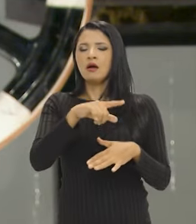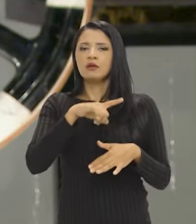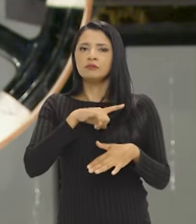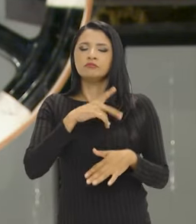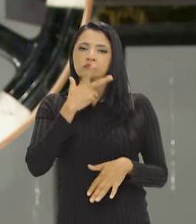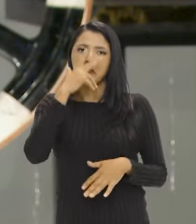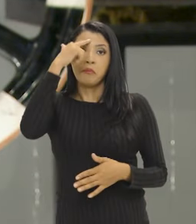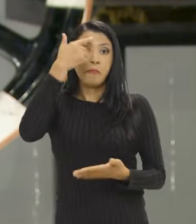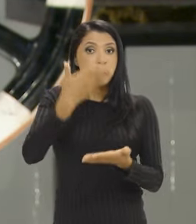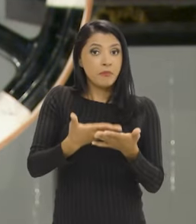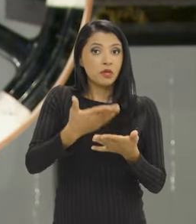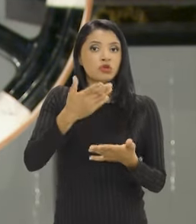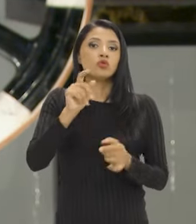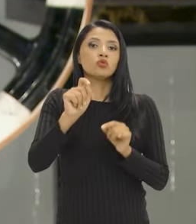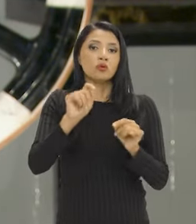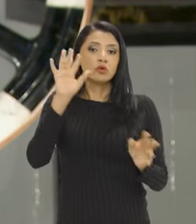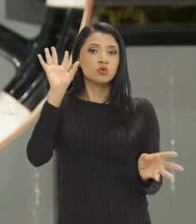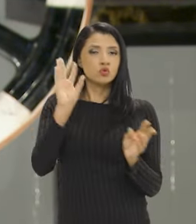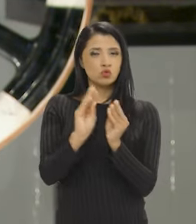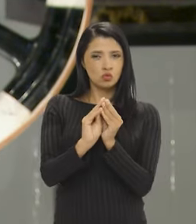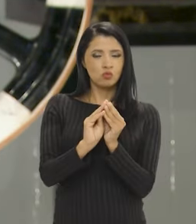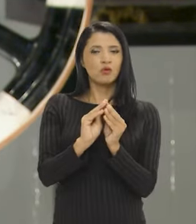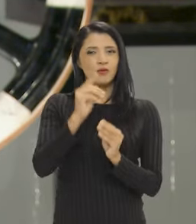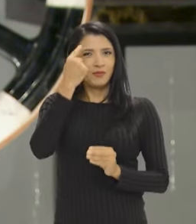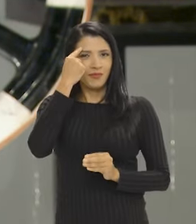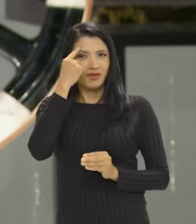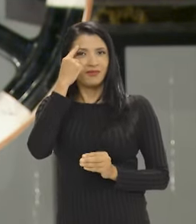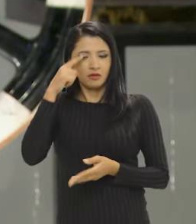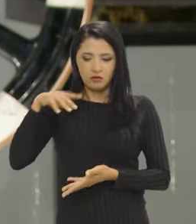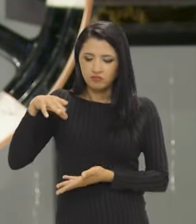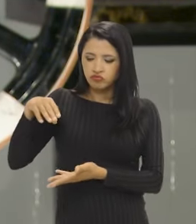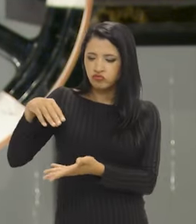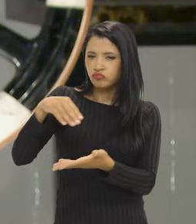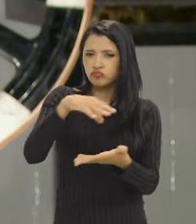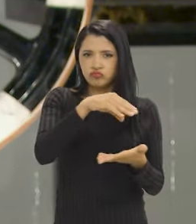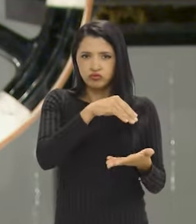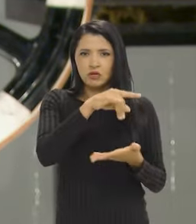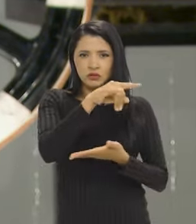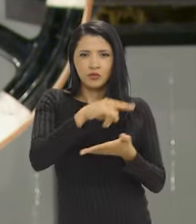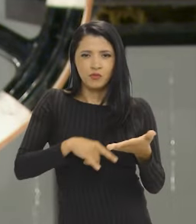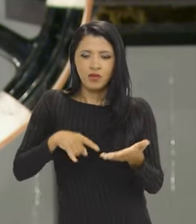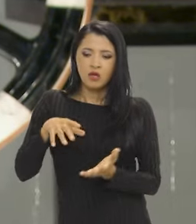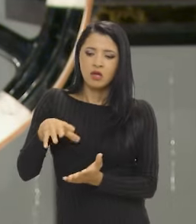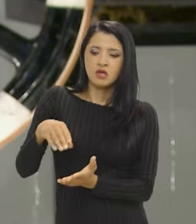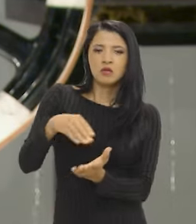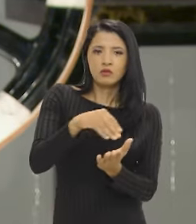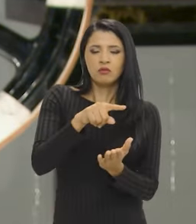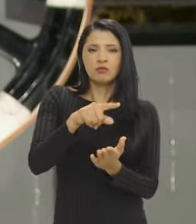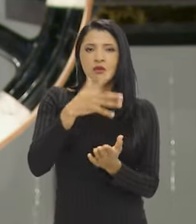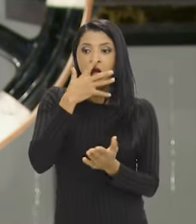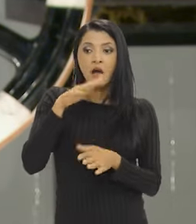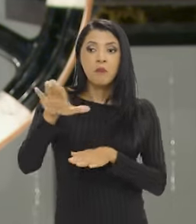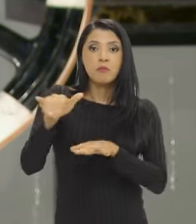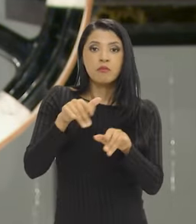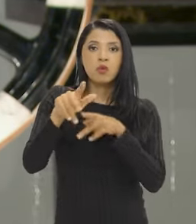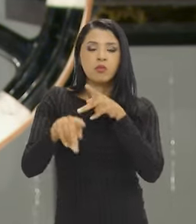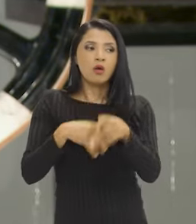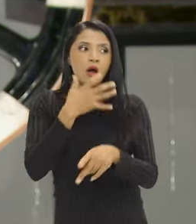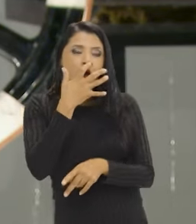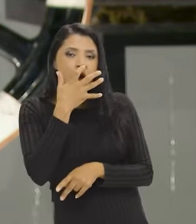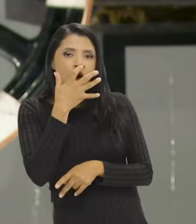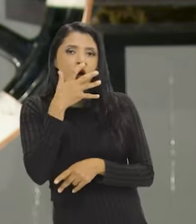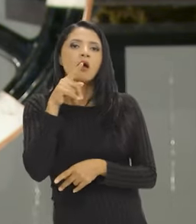Então, eu acho que, em resumo, quando a gente pensa em digitalização, ainda mais que isso chama muito a